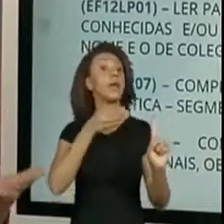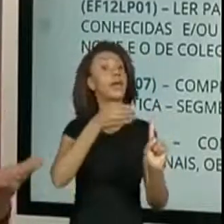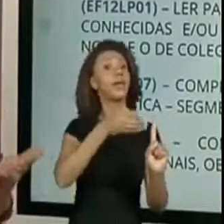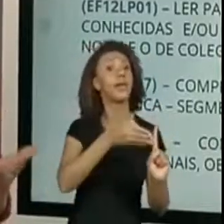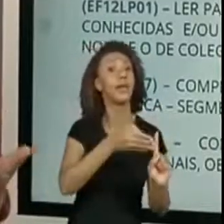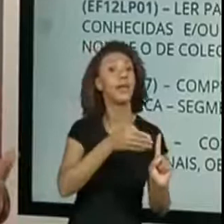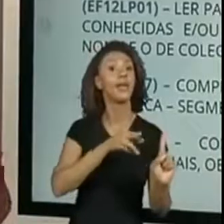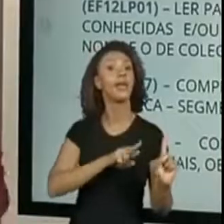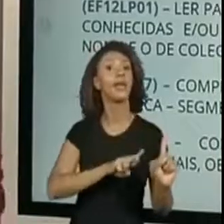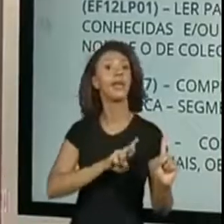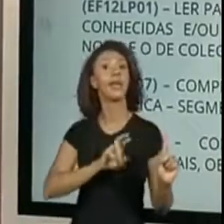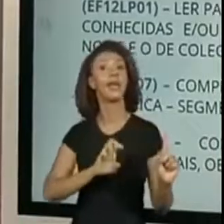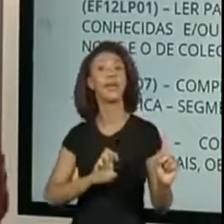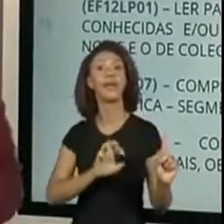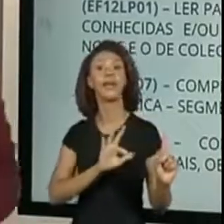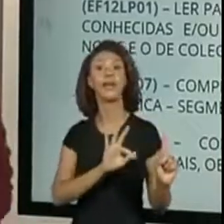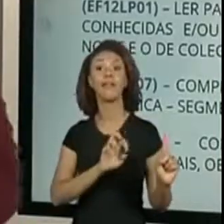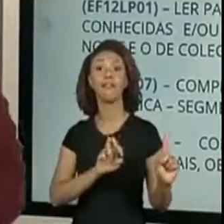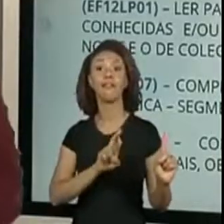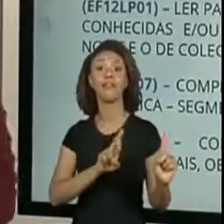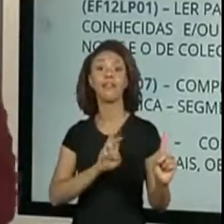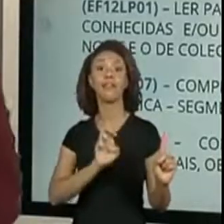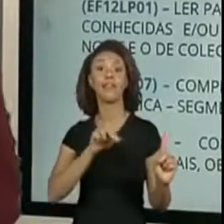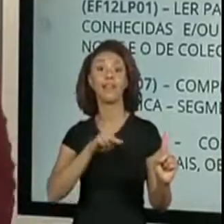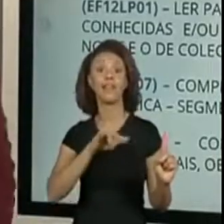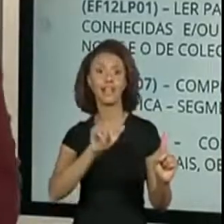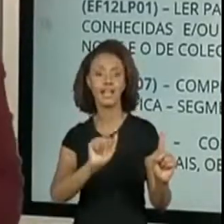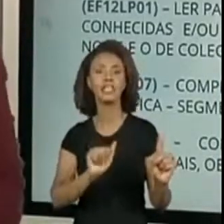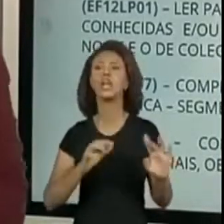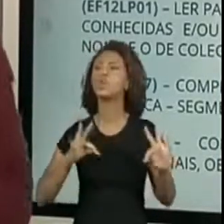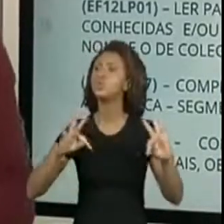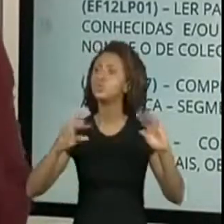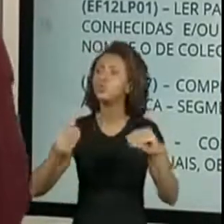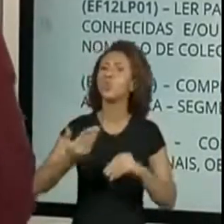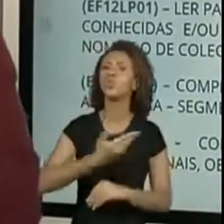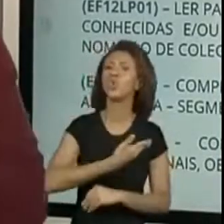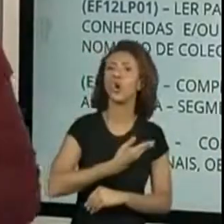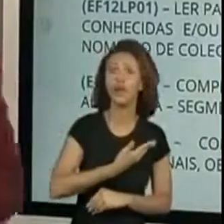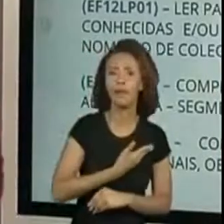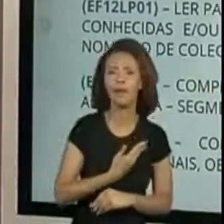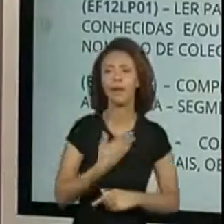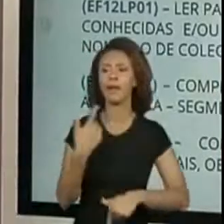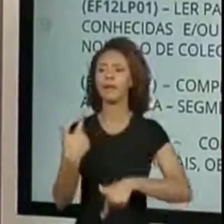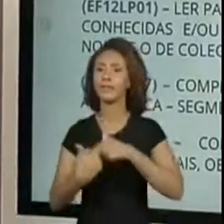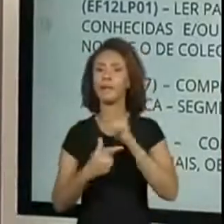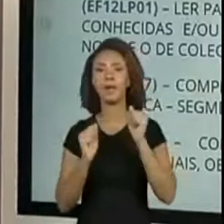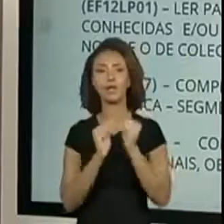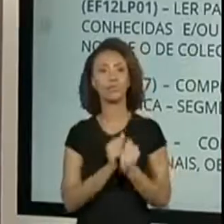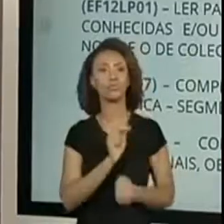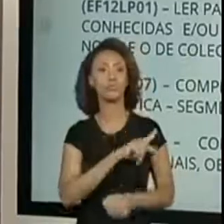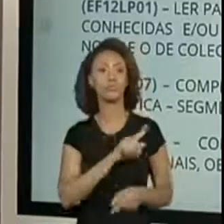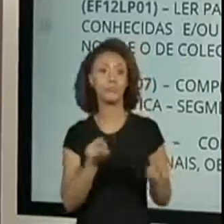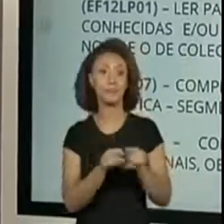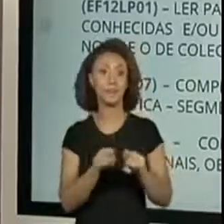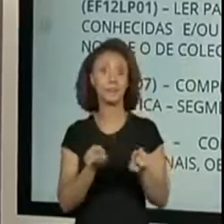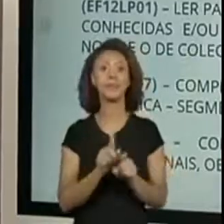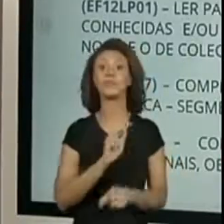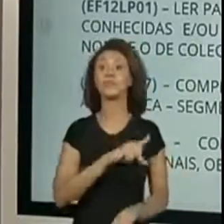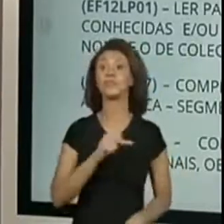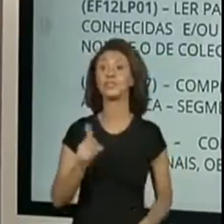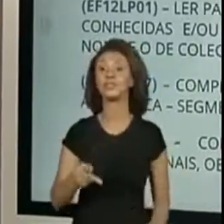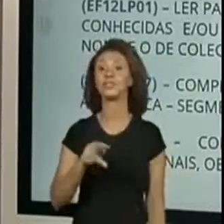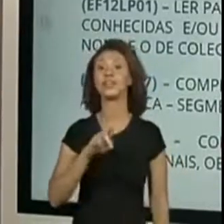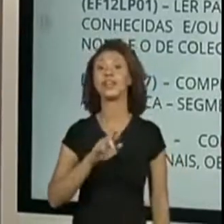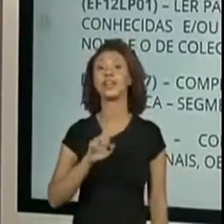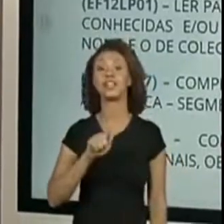não só à professora Regiane, mas a todos os nossos colegas que estão aqui junto com a gente também. Então, chegou a hora da gente ler a